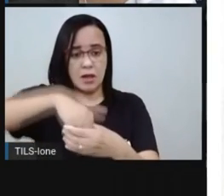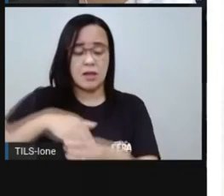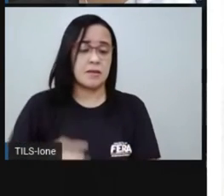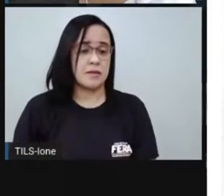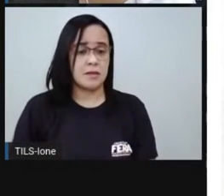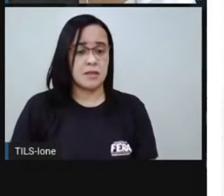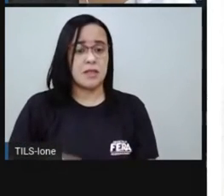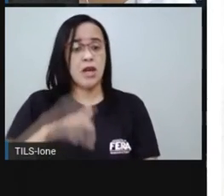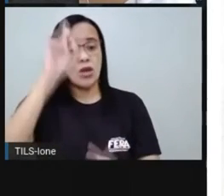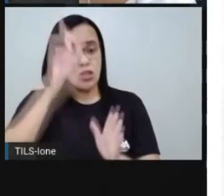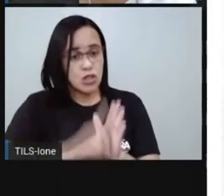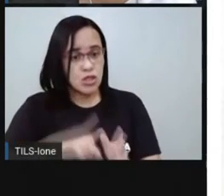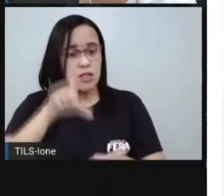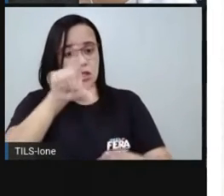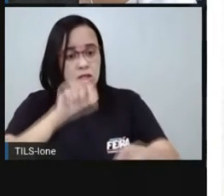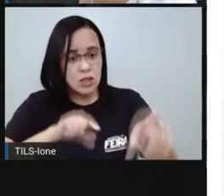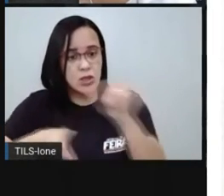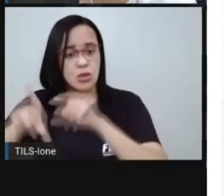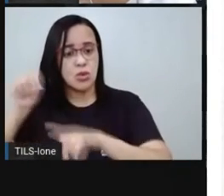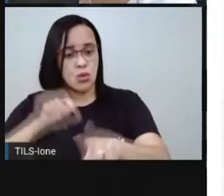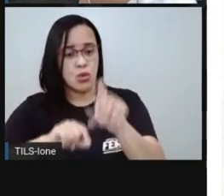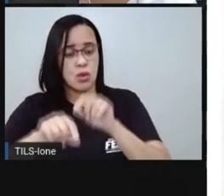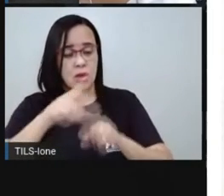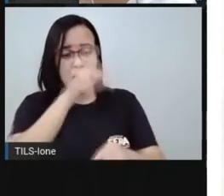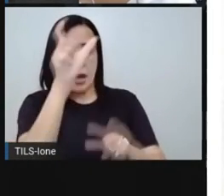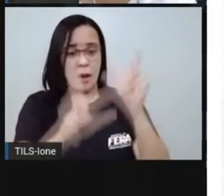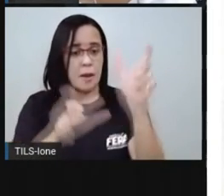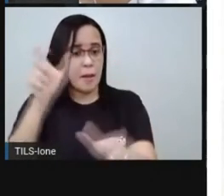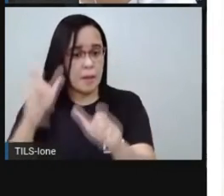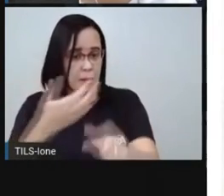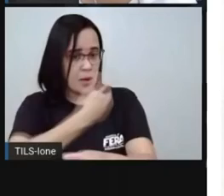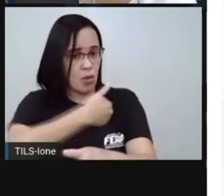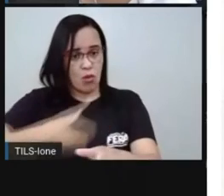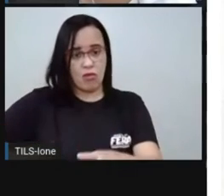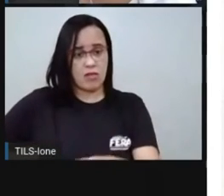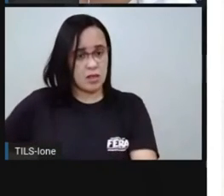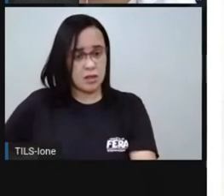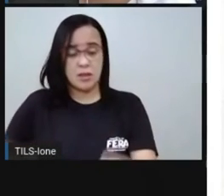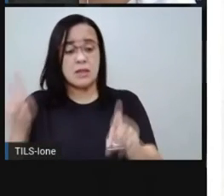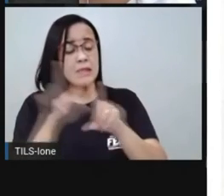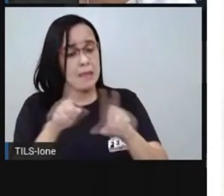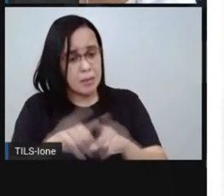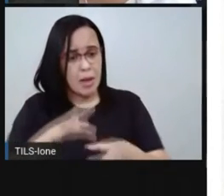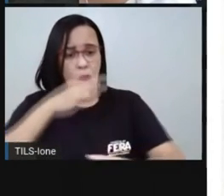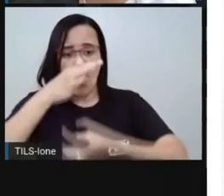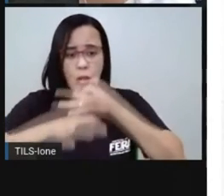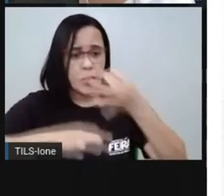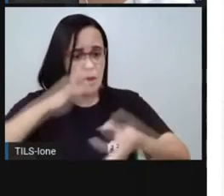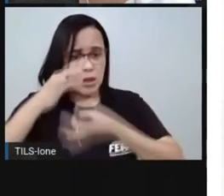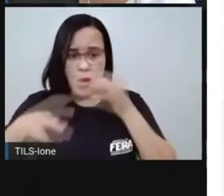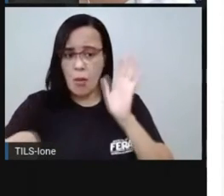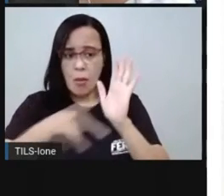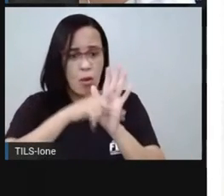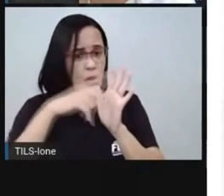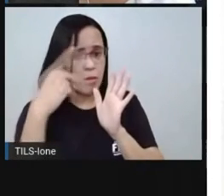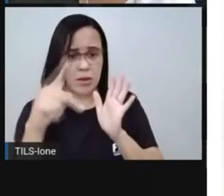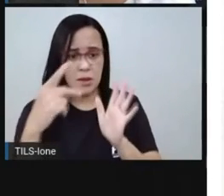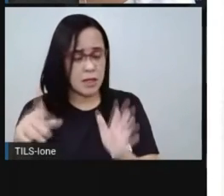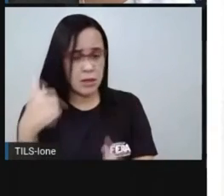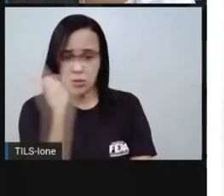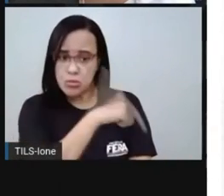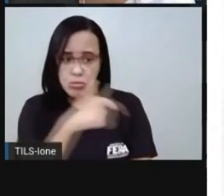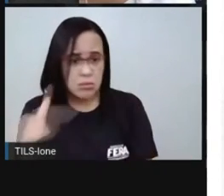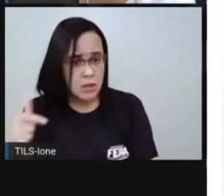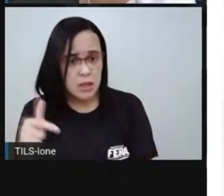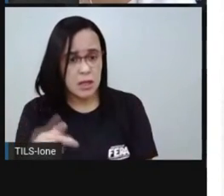escolher seus representantes o direito de praticar as suas ideologias políticas porque só uma ideologia política era